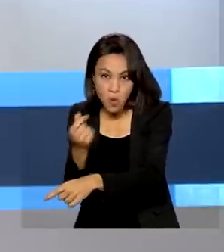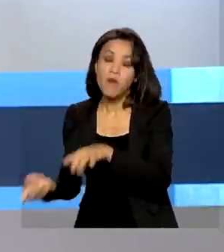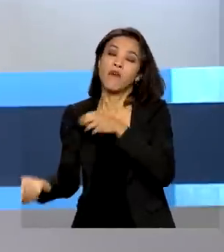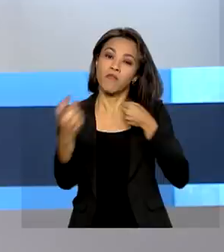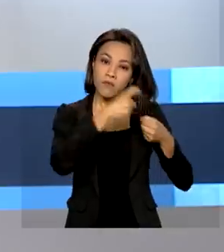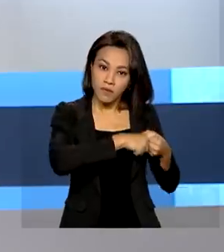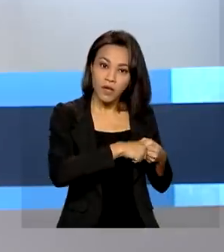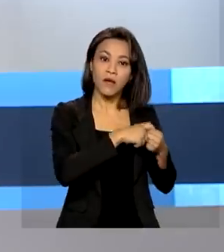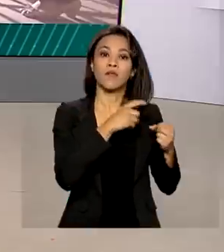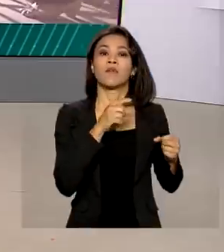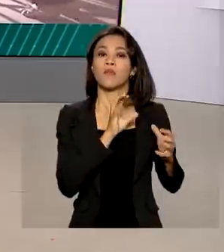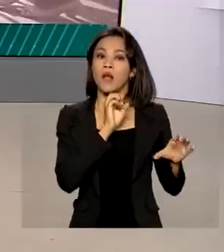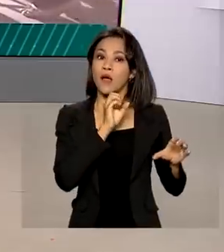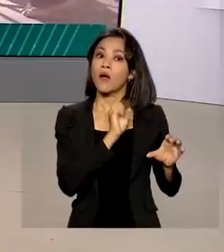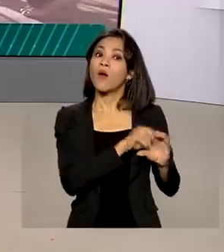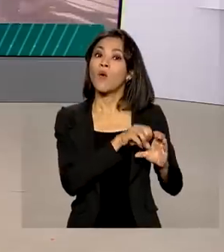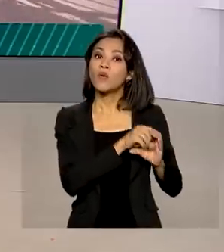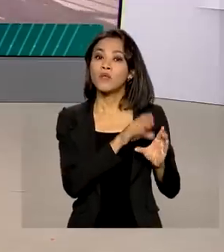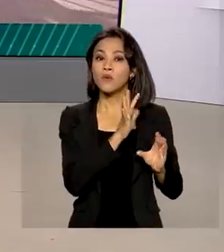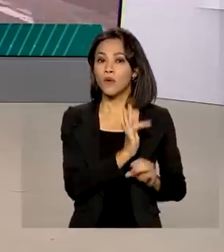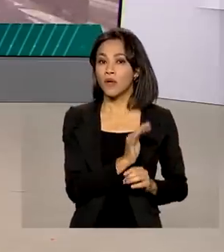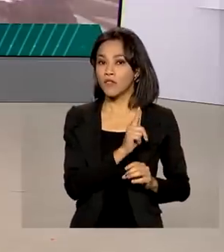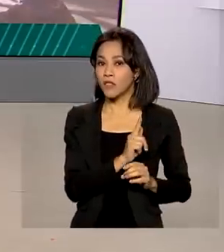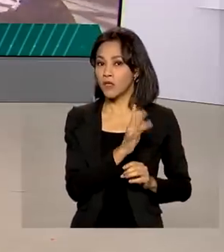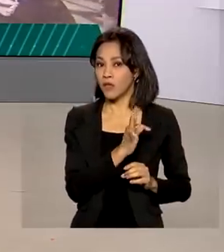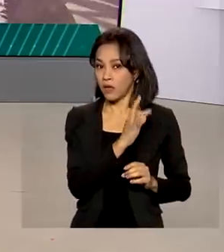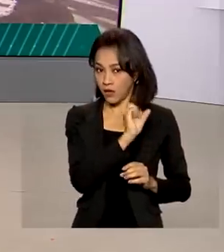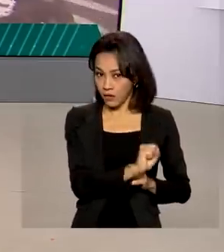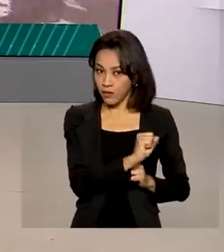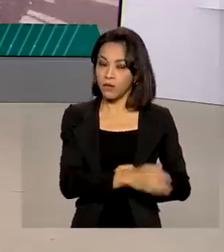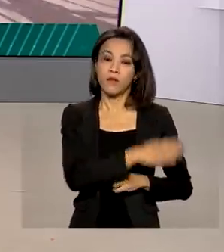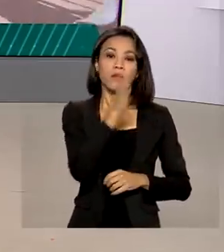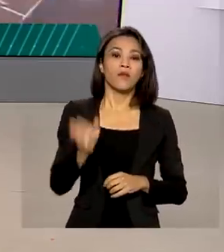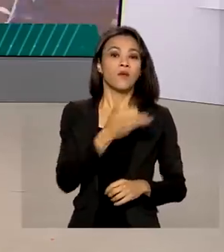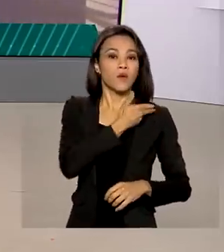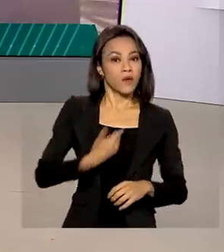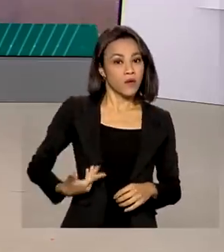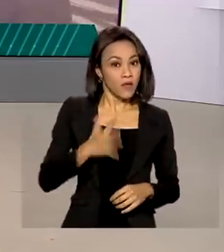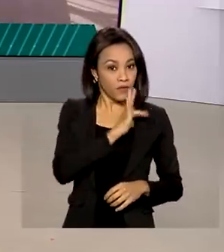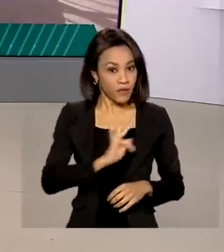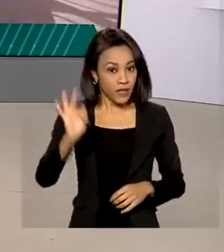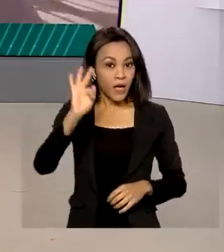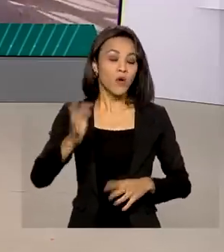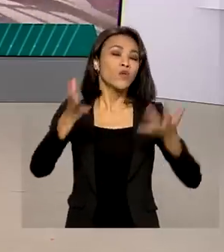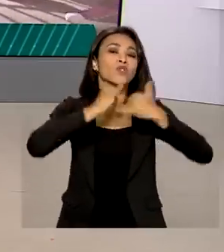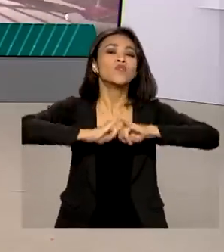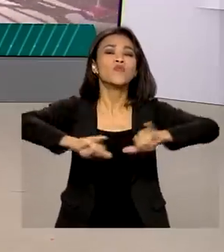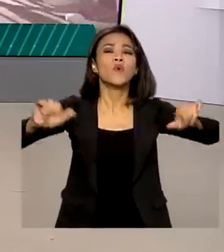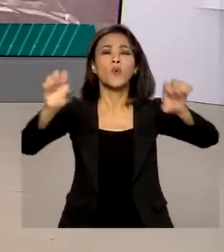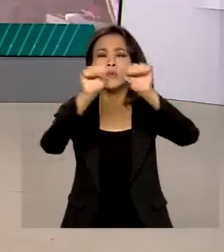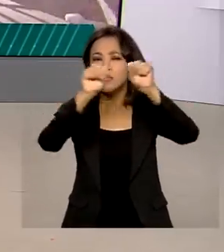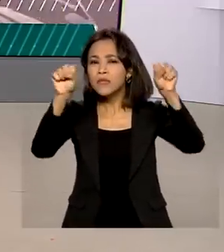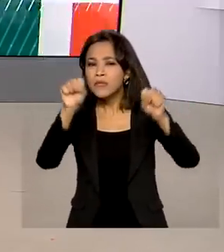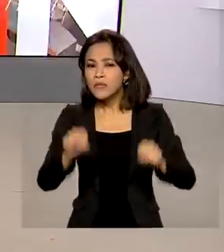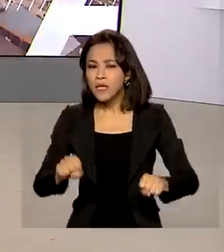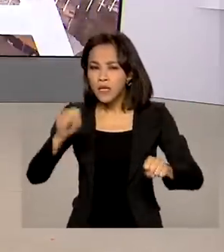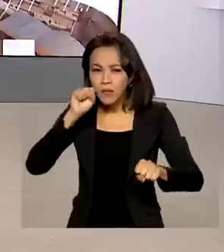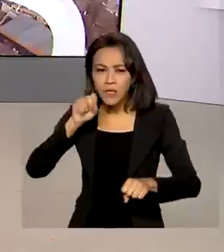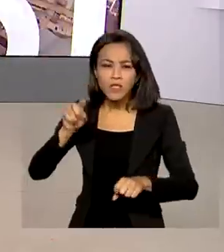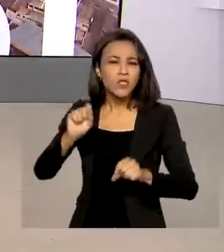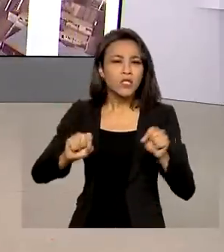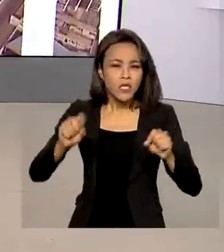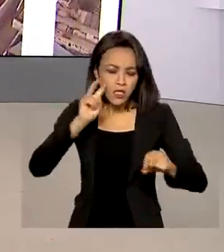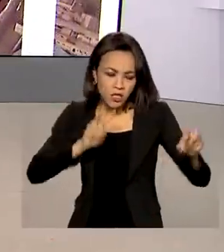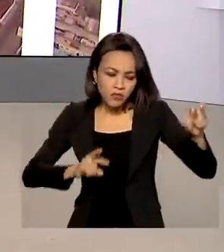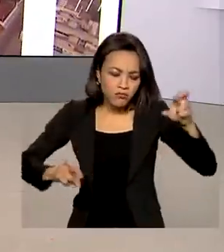for retirado. O governo federal lançou um sistema de mapeamento para monitorar e avaliar a educação em